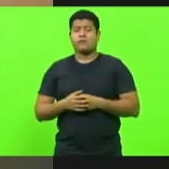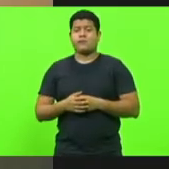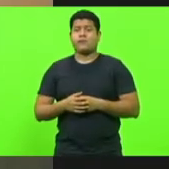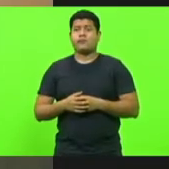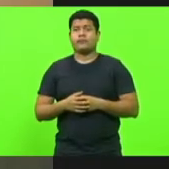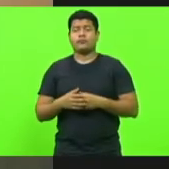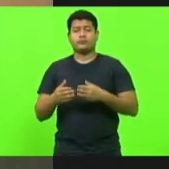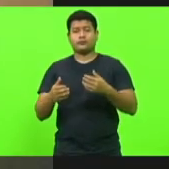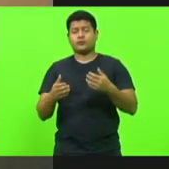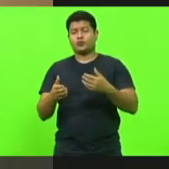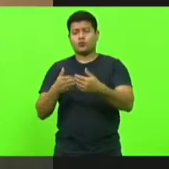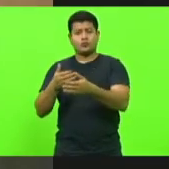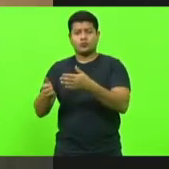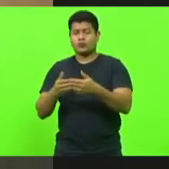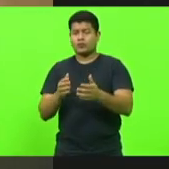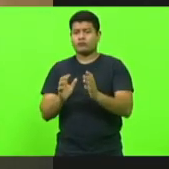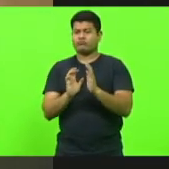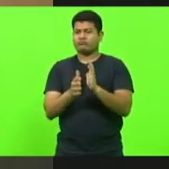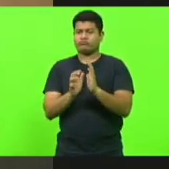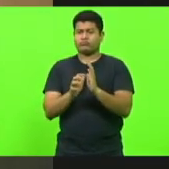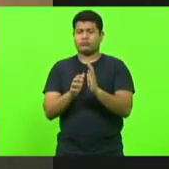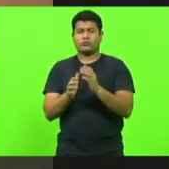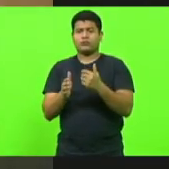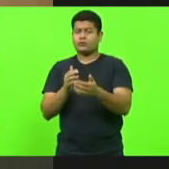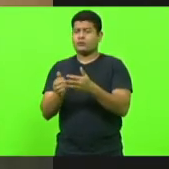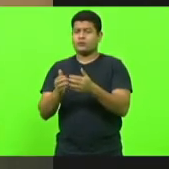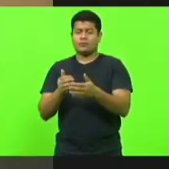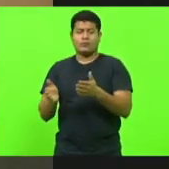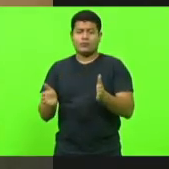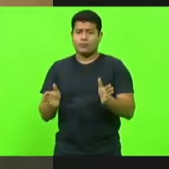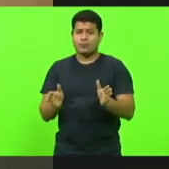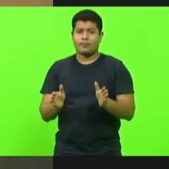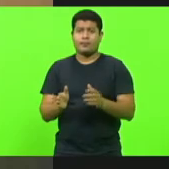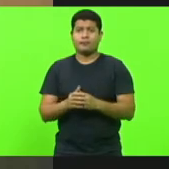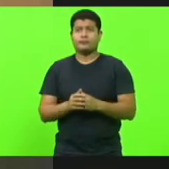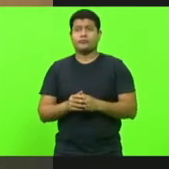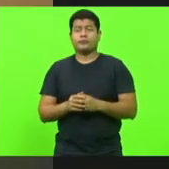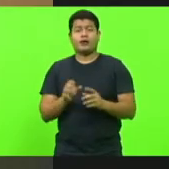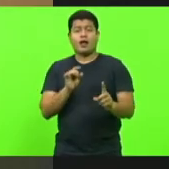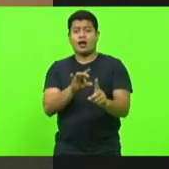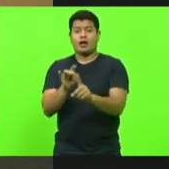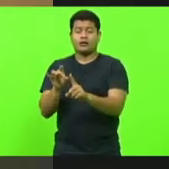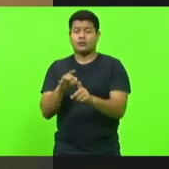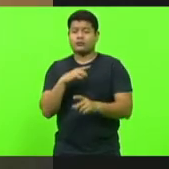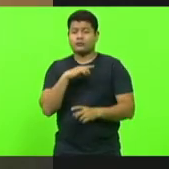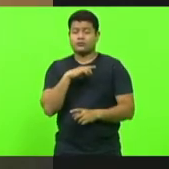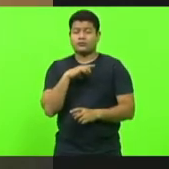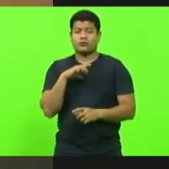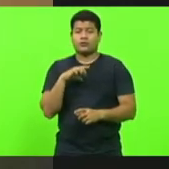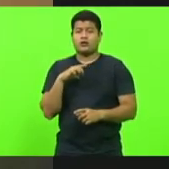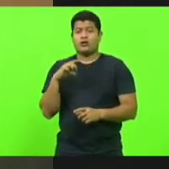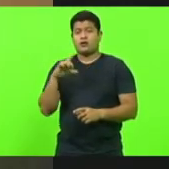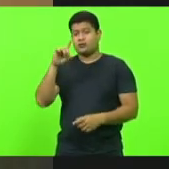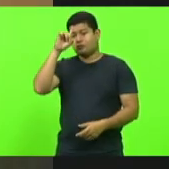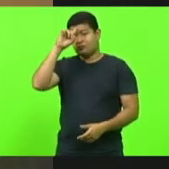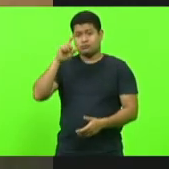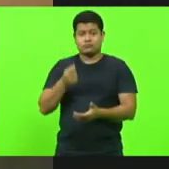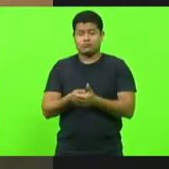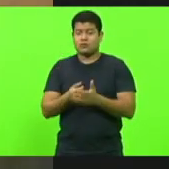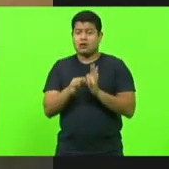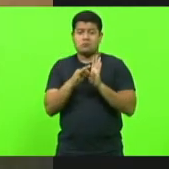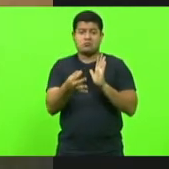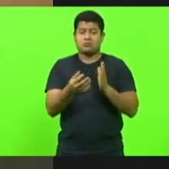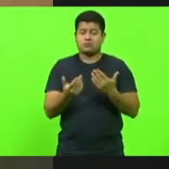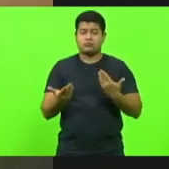independente é da posição tomada cada um realmente tem a sua posição e eu é como bem